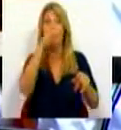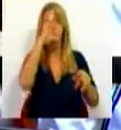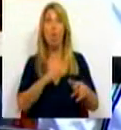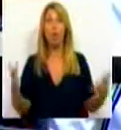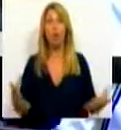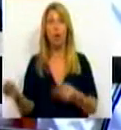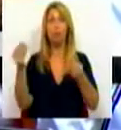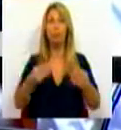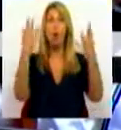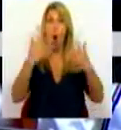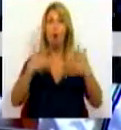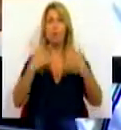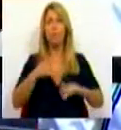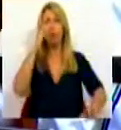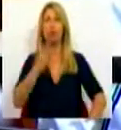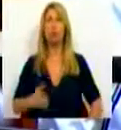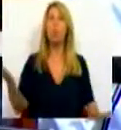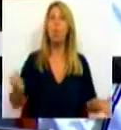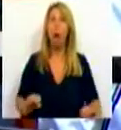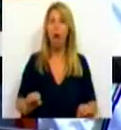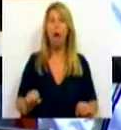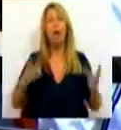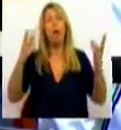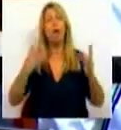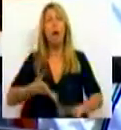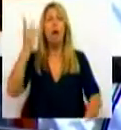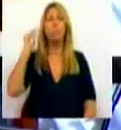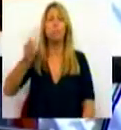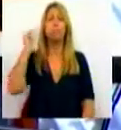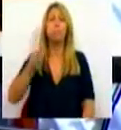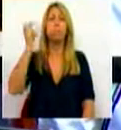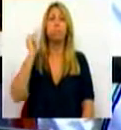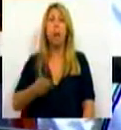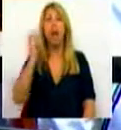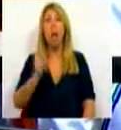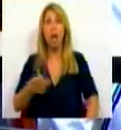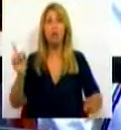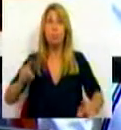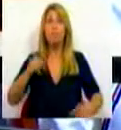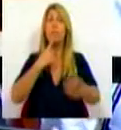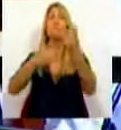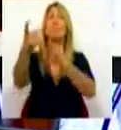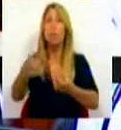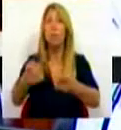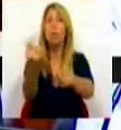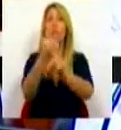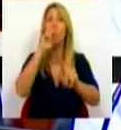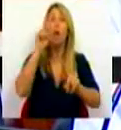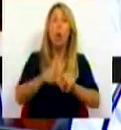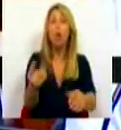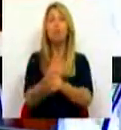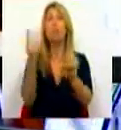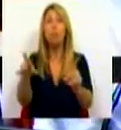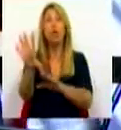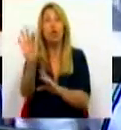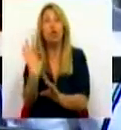consigam passar todos estes dias e até vários anos em que lhes foi repetidamente perguntado porquê que cortavam, porquê que escolheram fazer um corte nessa